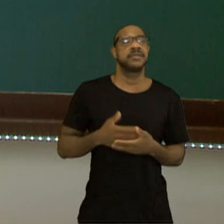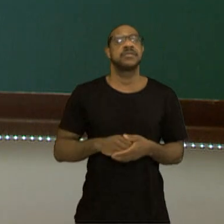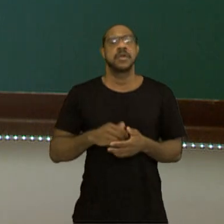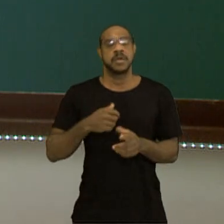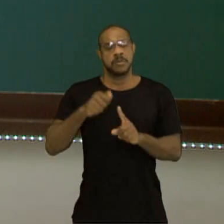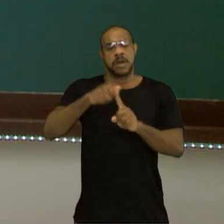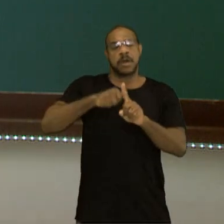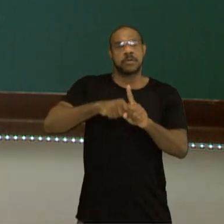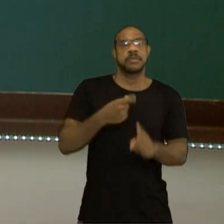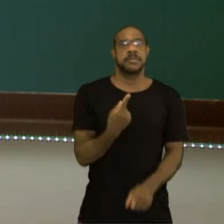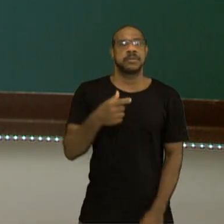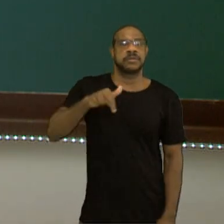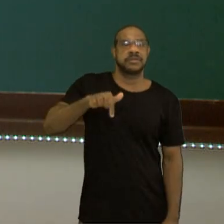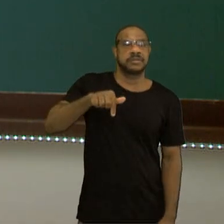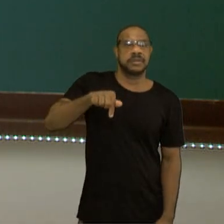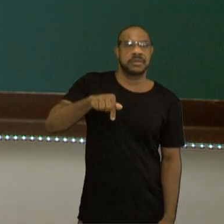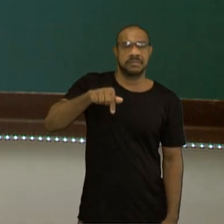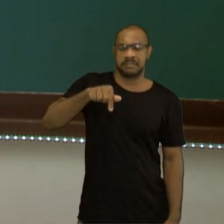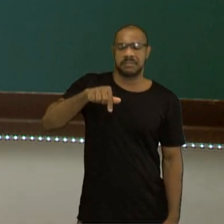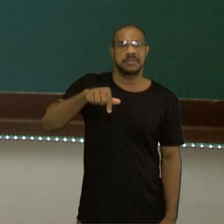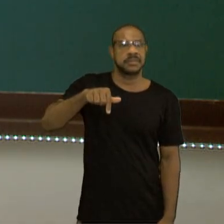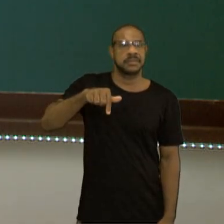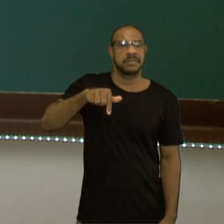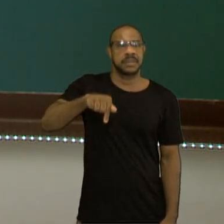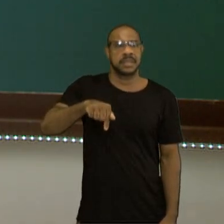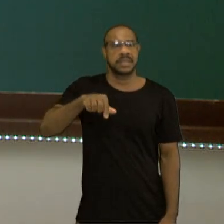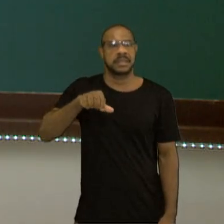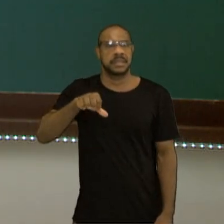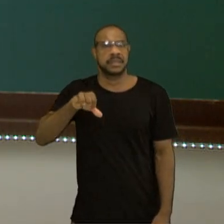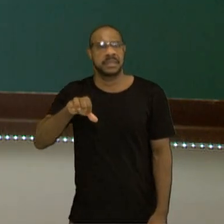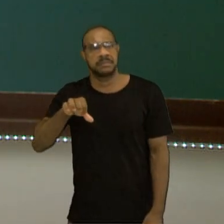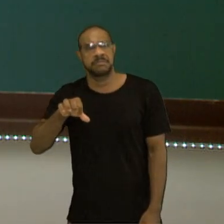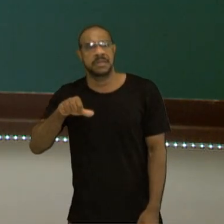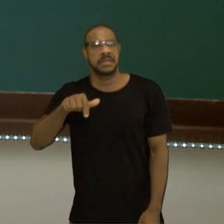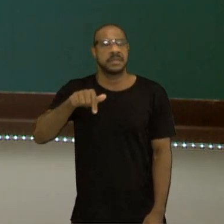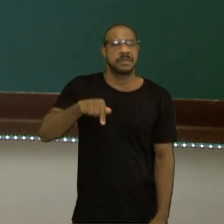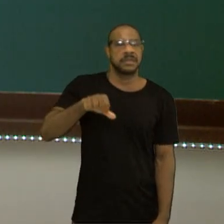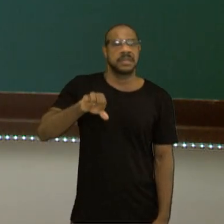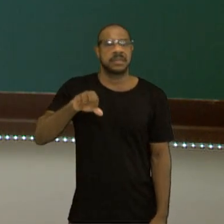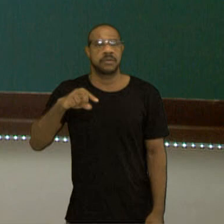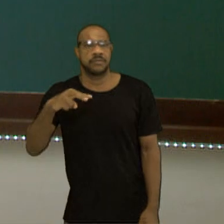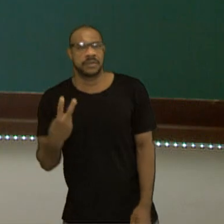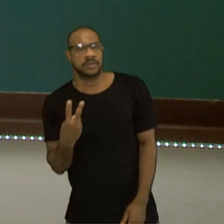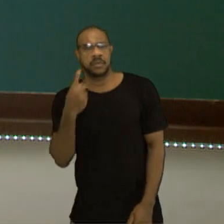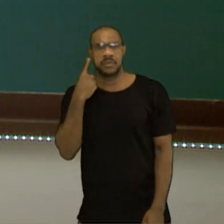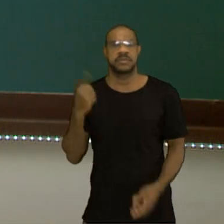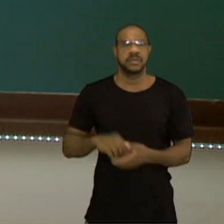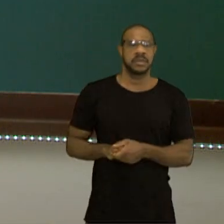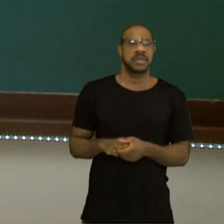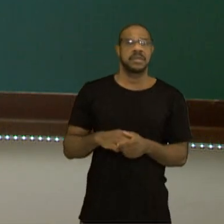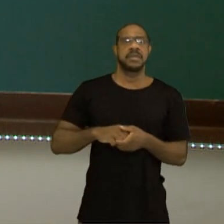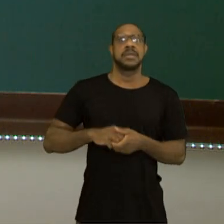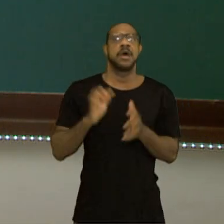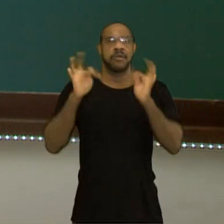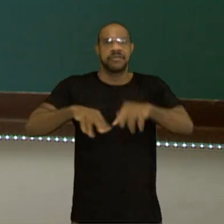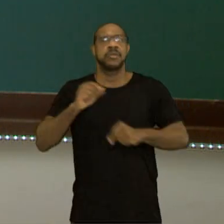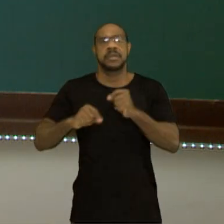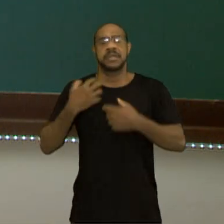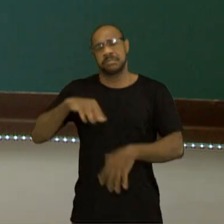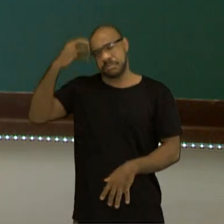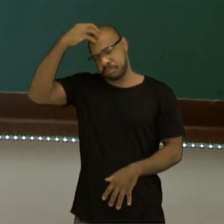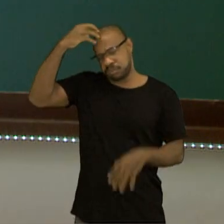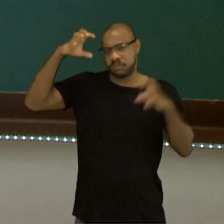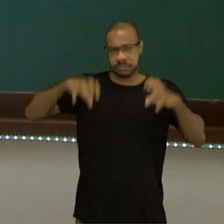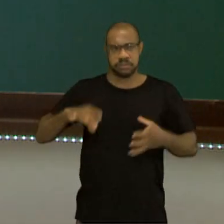o rei Luís XVI vai ser destronado. Era oficialmente o fim da monarquia absolutista